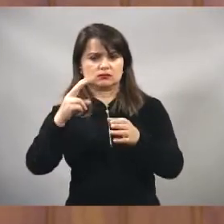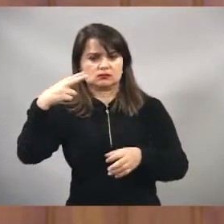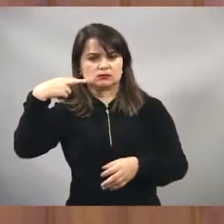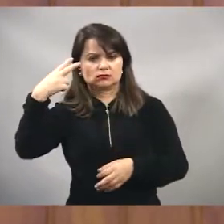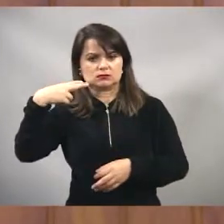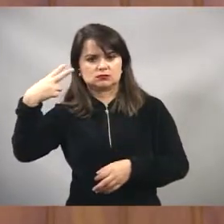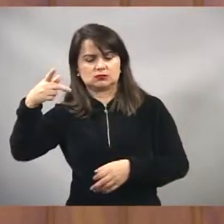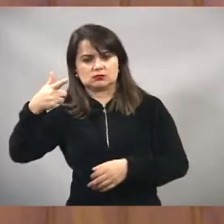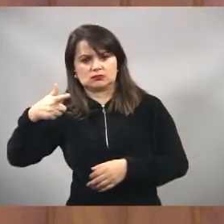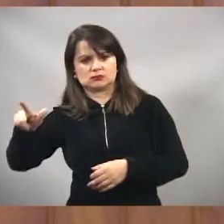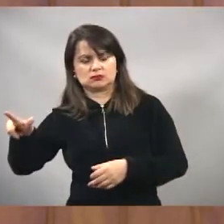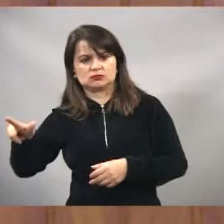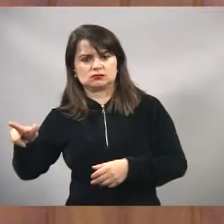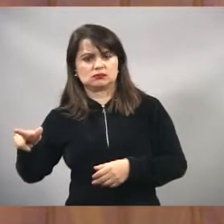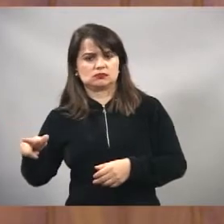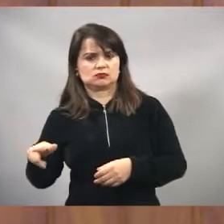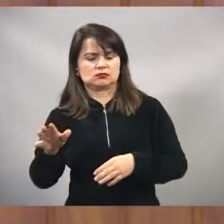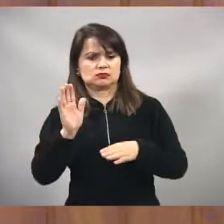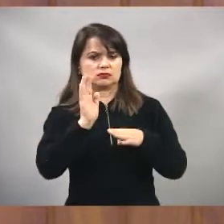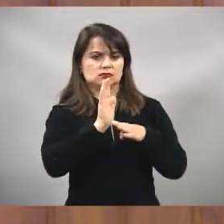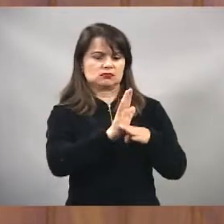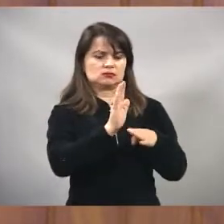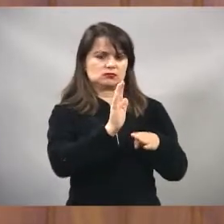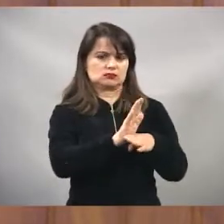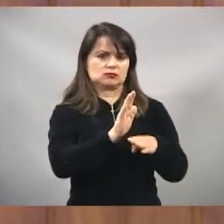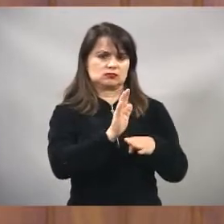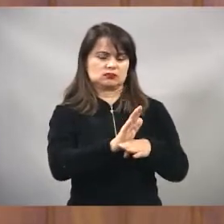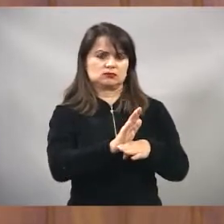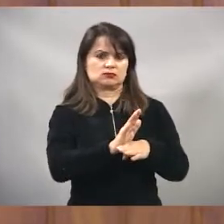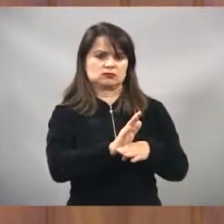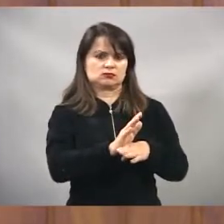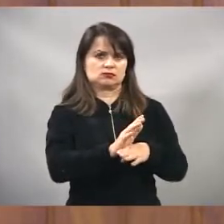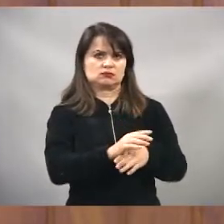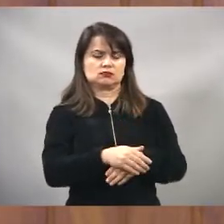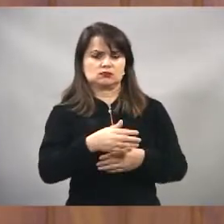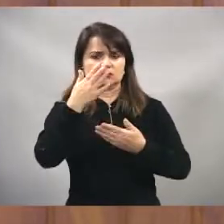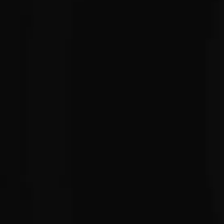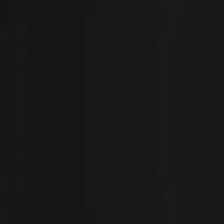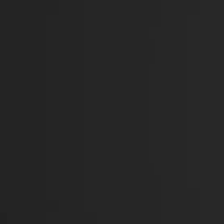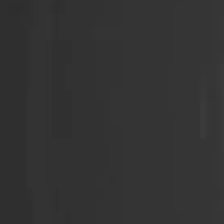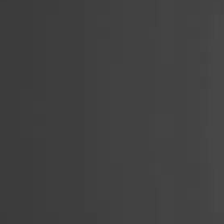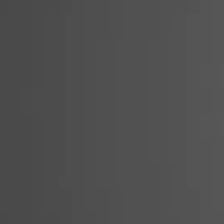na Avenida Elezer Rocha. Obrigado, presidente.